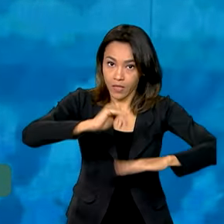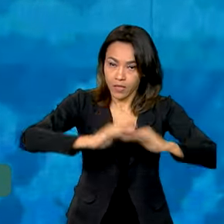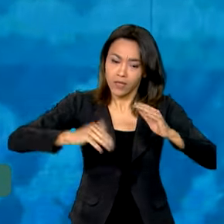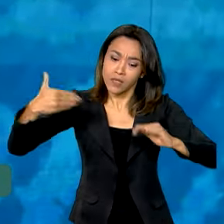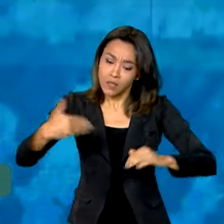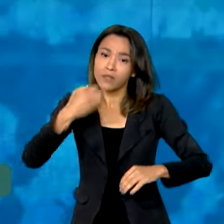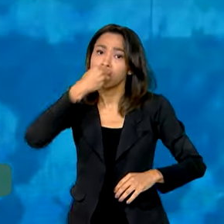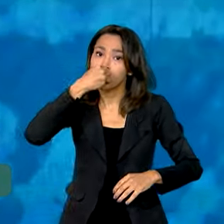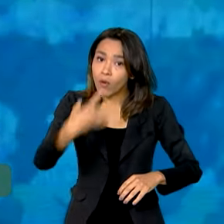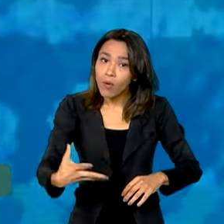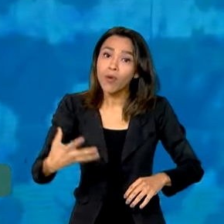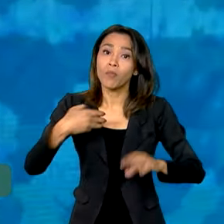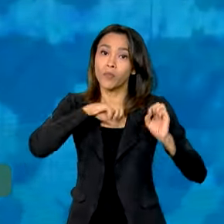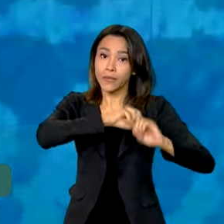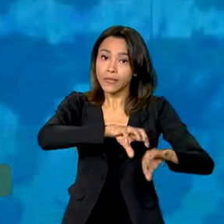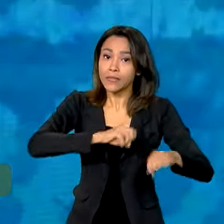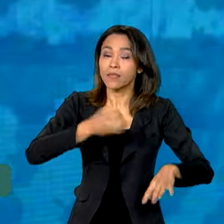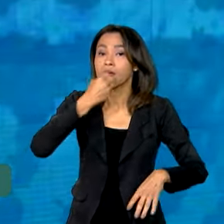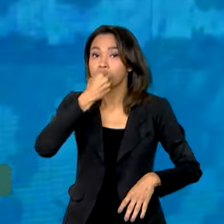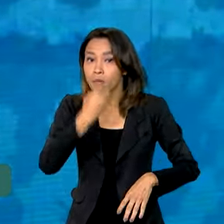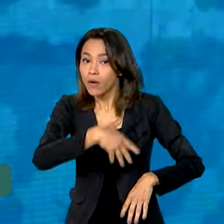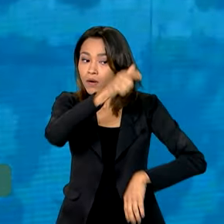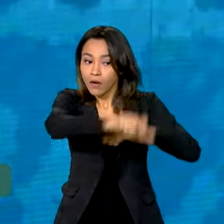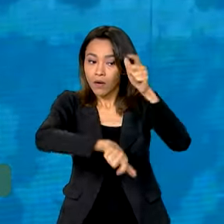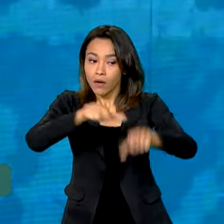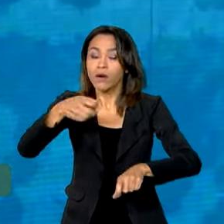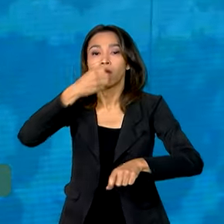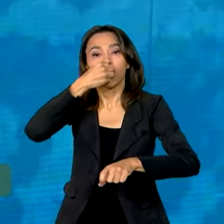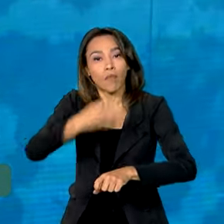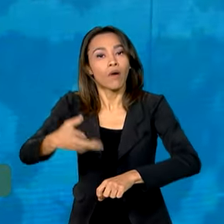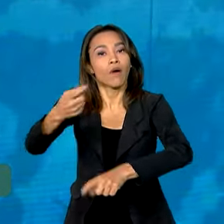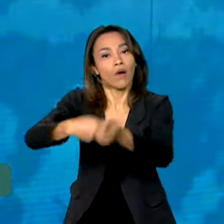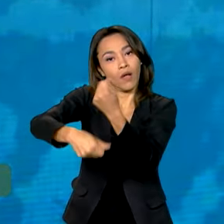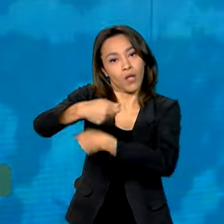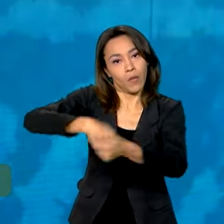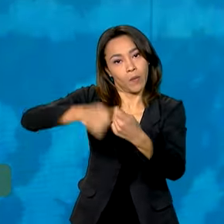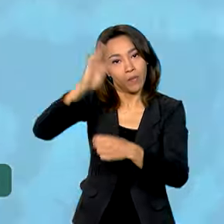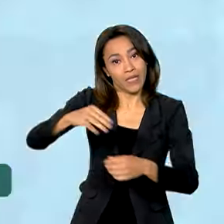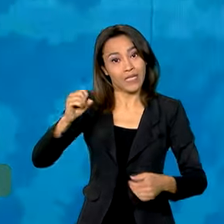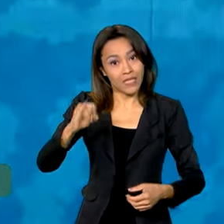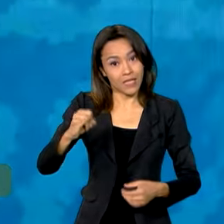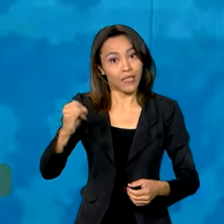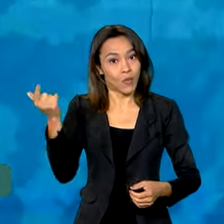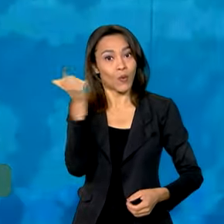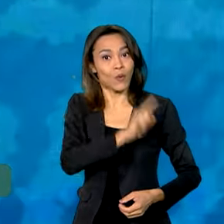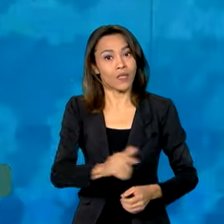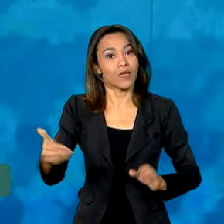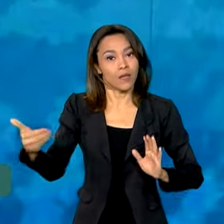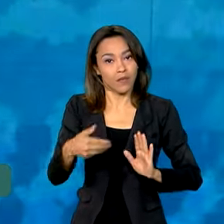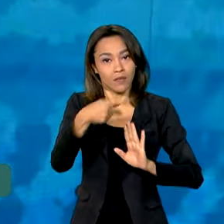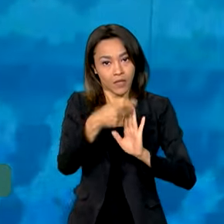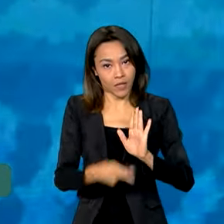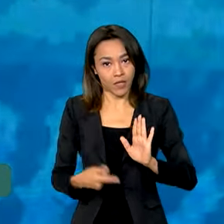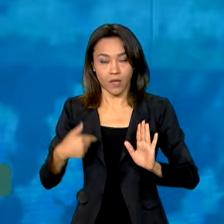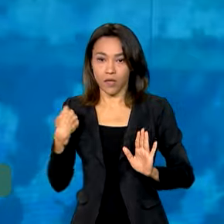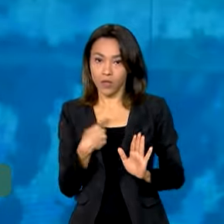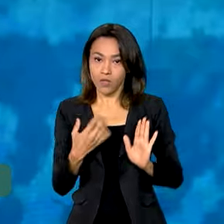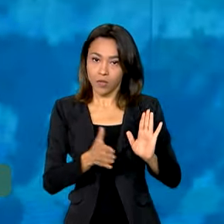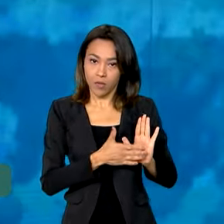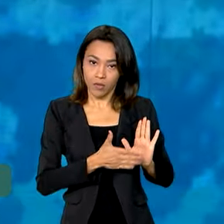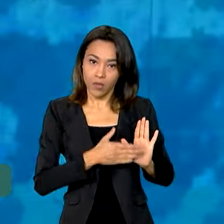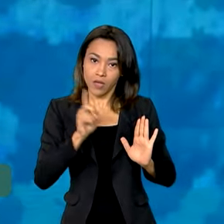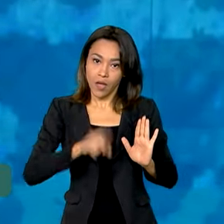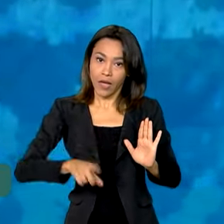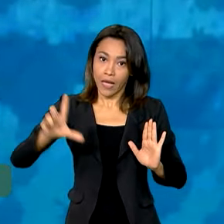pessoas, é bom para a educação e vai ser bom para a economia do Brasil se esse projeto for adiante. Então, gente tem proposto reduzir